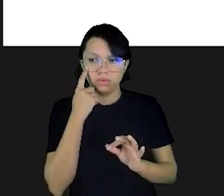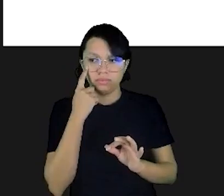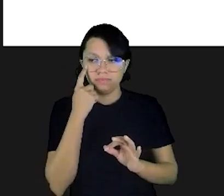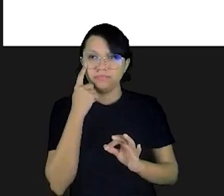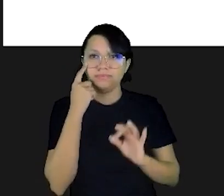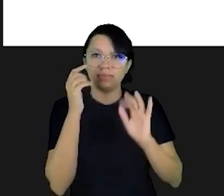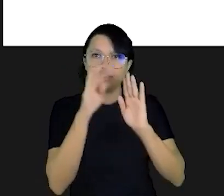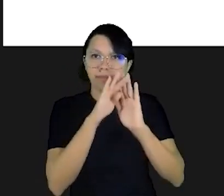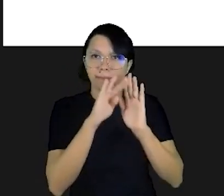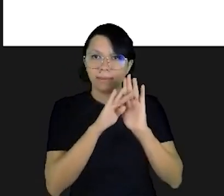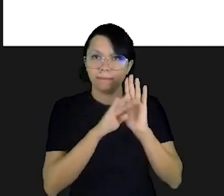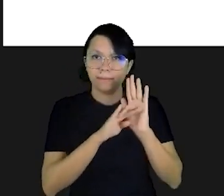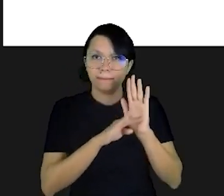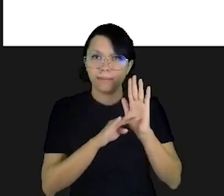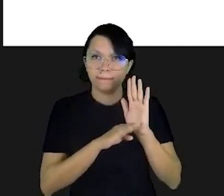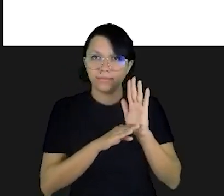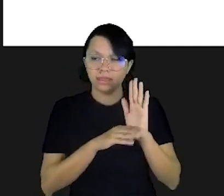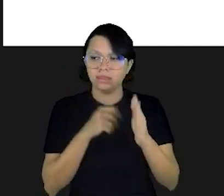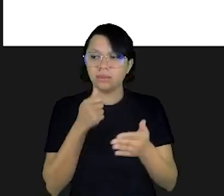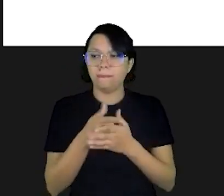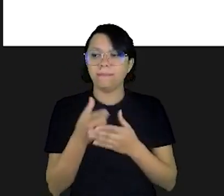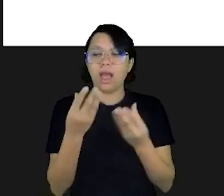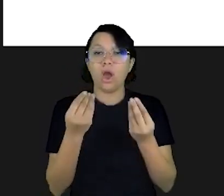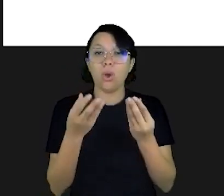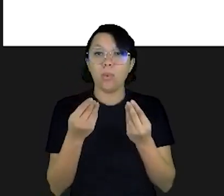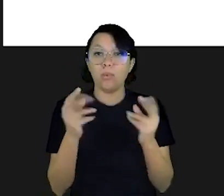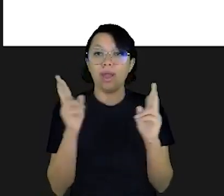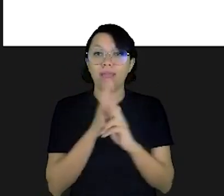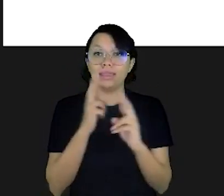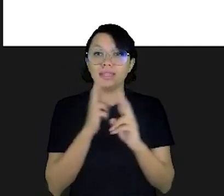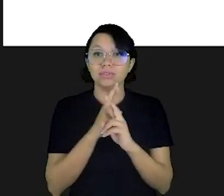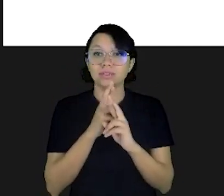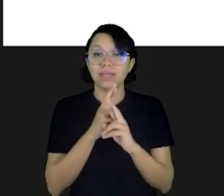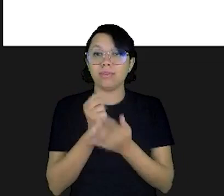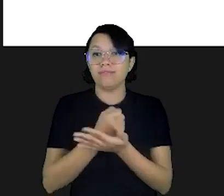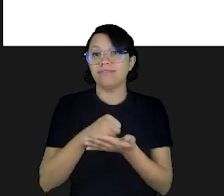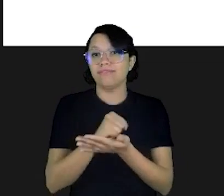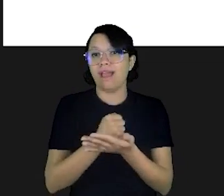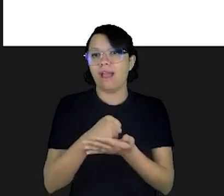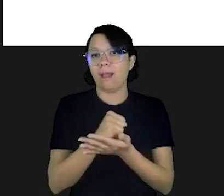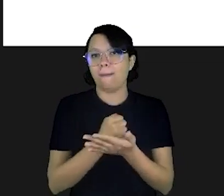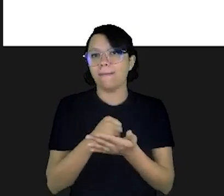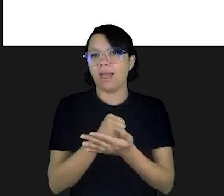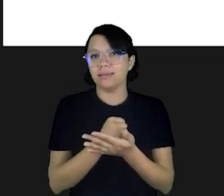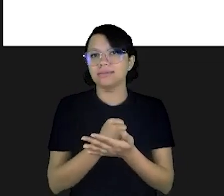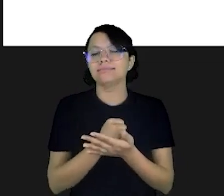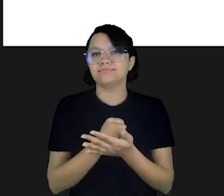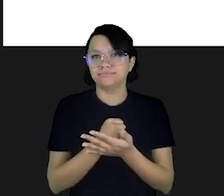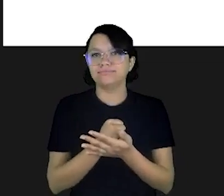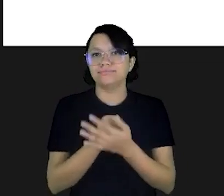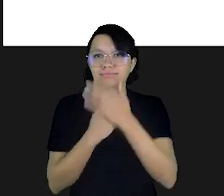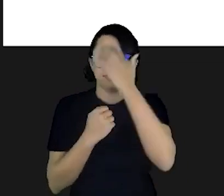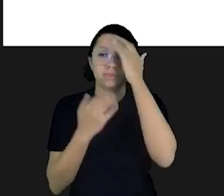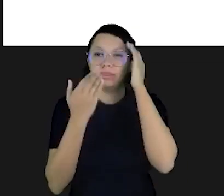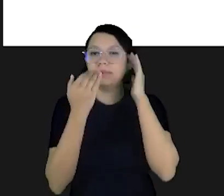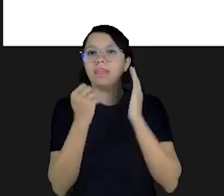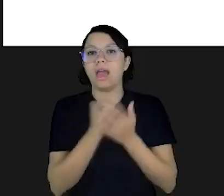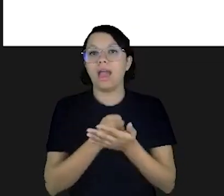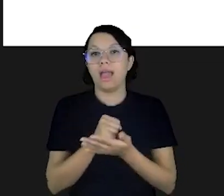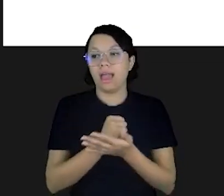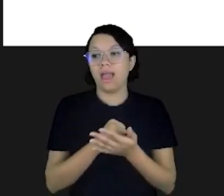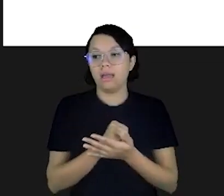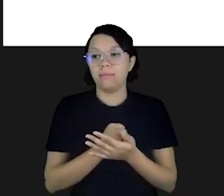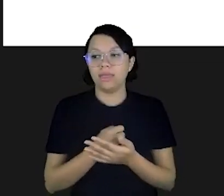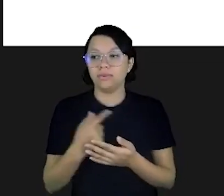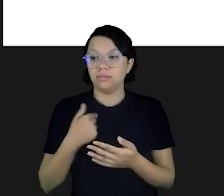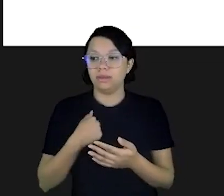mais me dispendem recursos são os gastos com farmácia. suplementos alimentares, remédios, etc., para